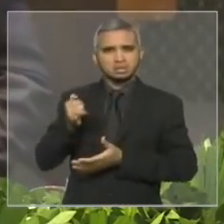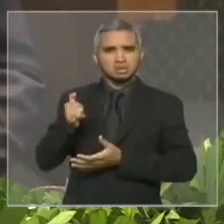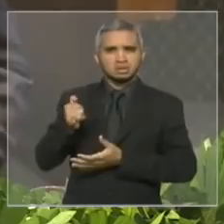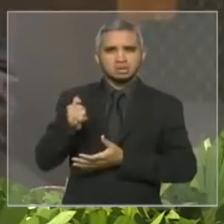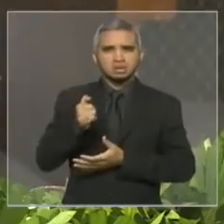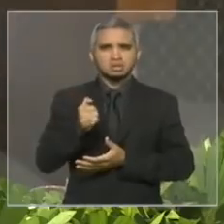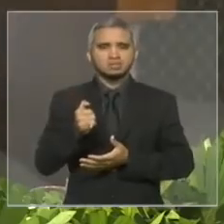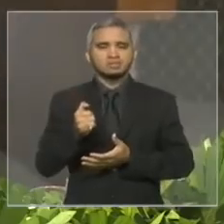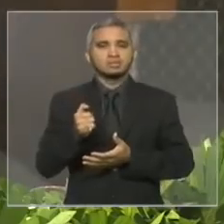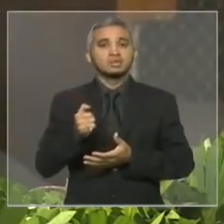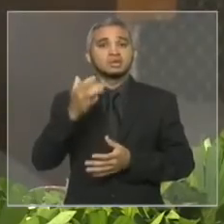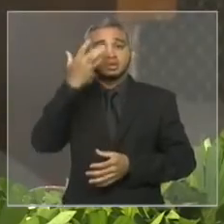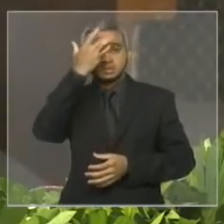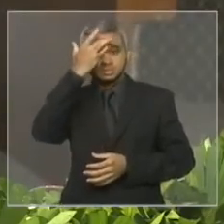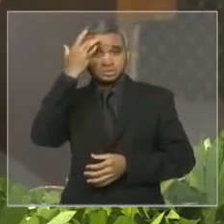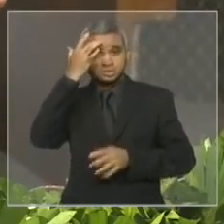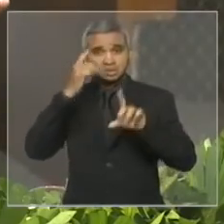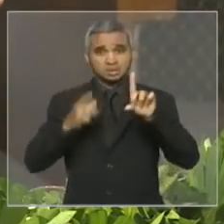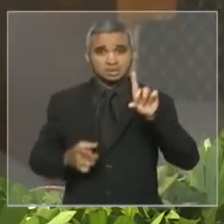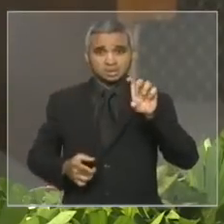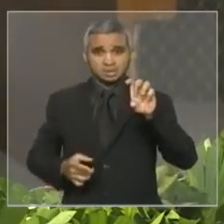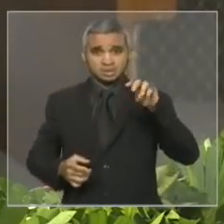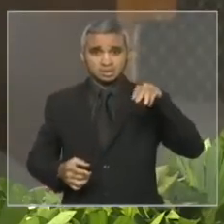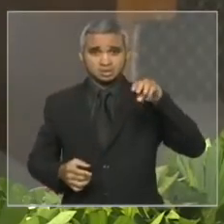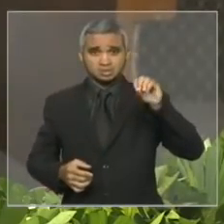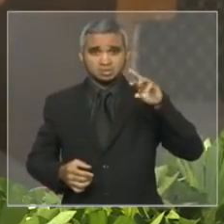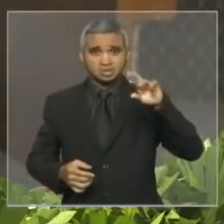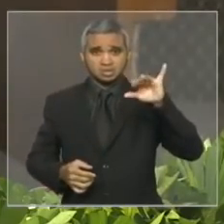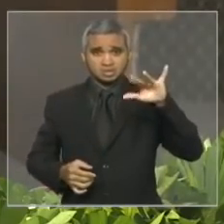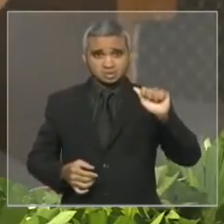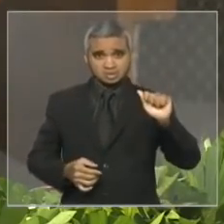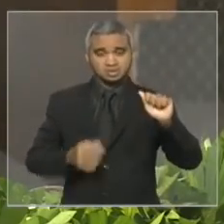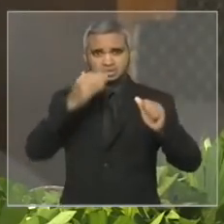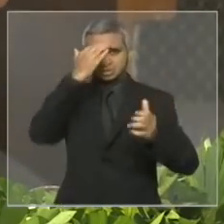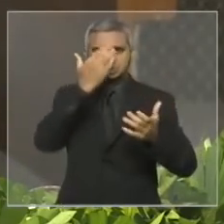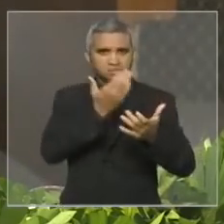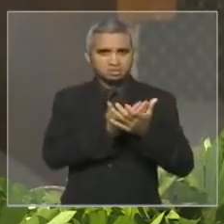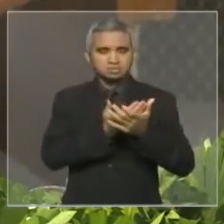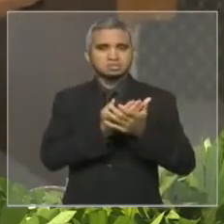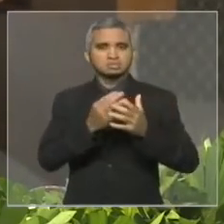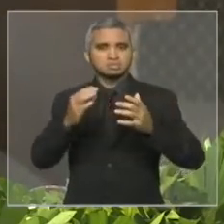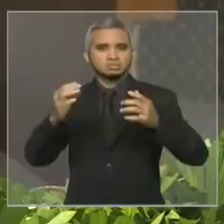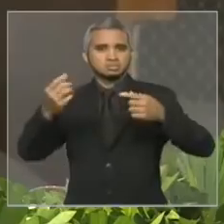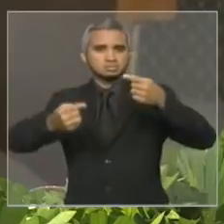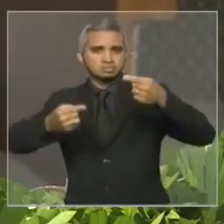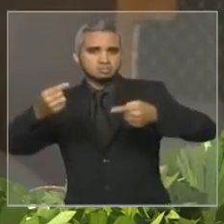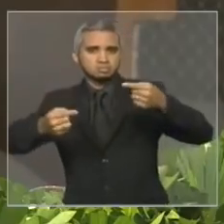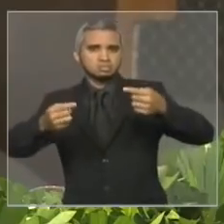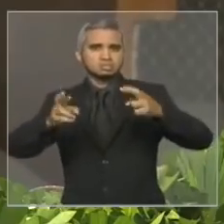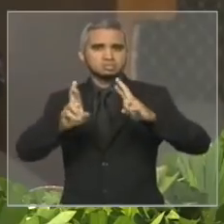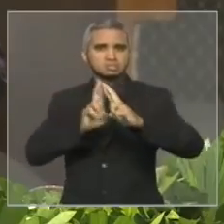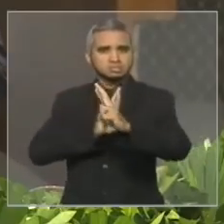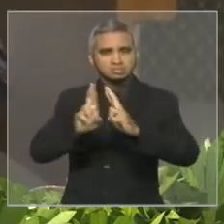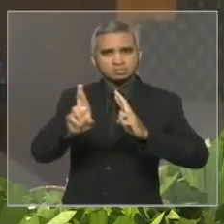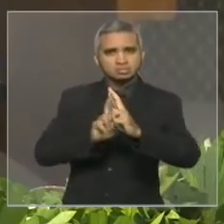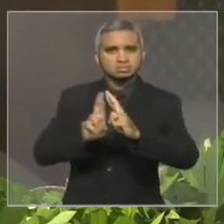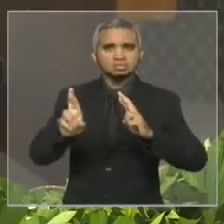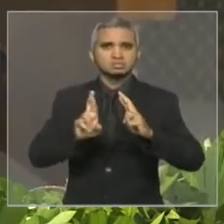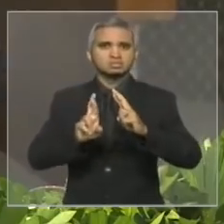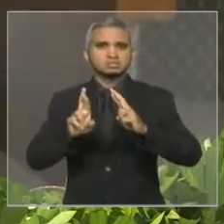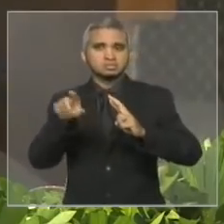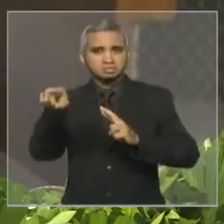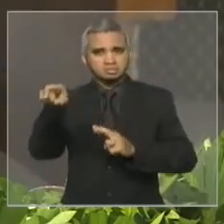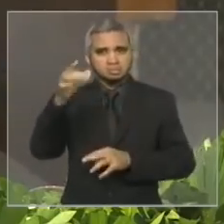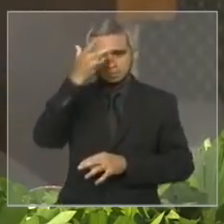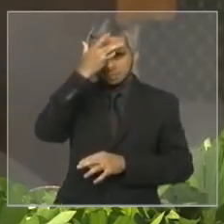acreditam que mediante o entendimento daqueles que pensam diferentes nós possamos nós